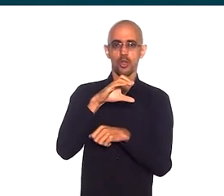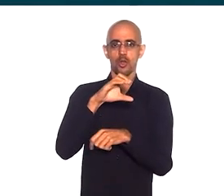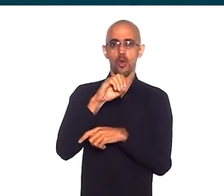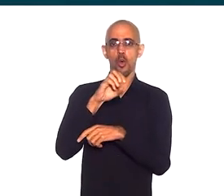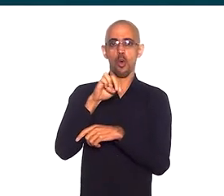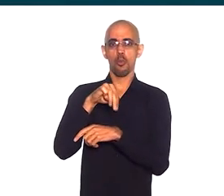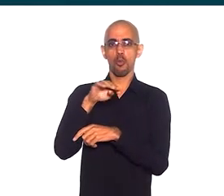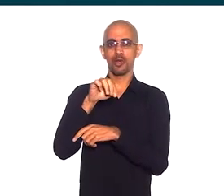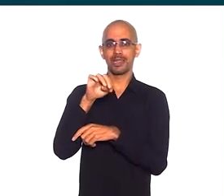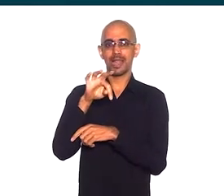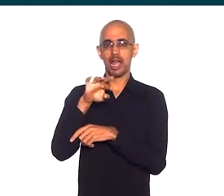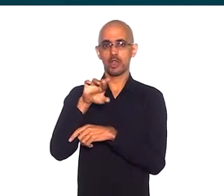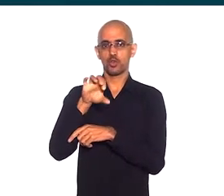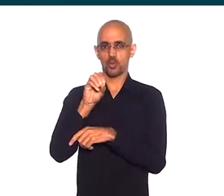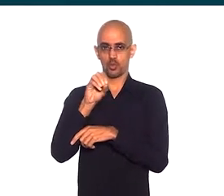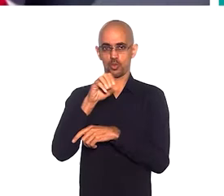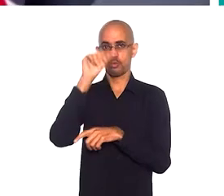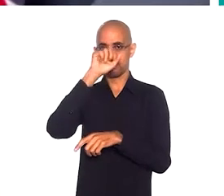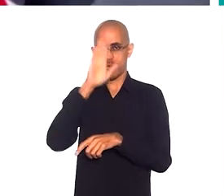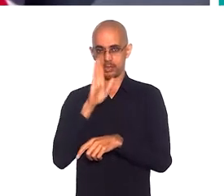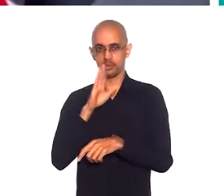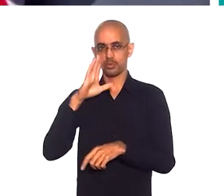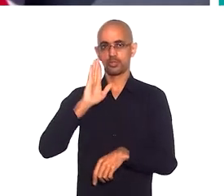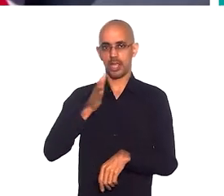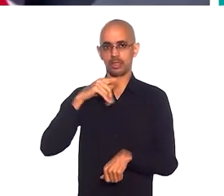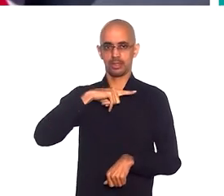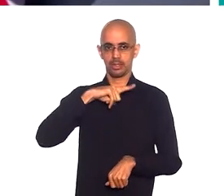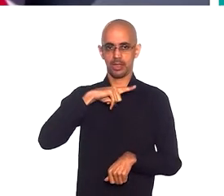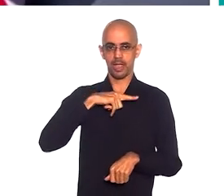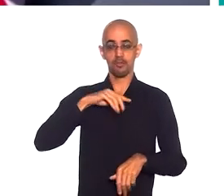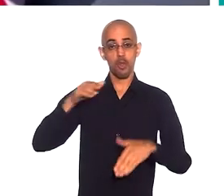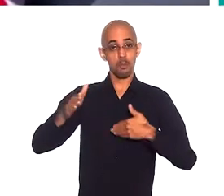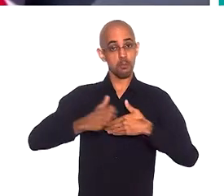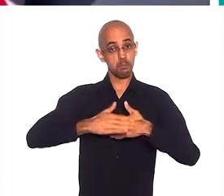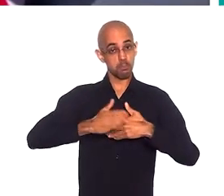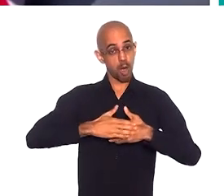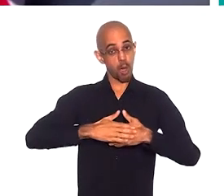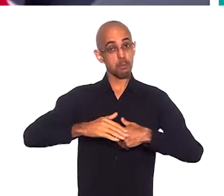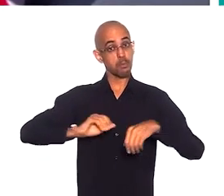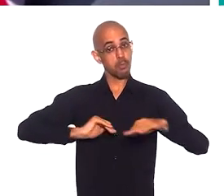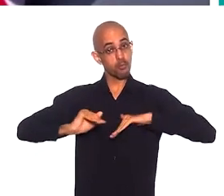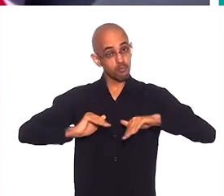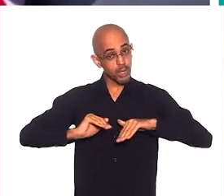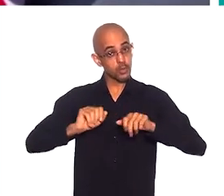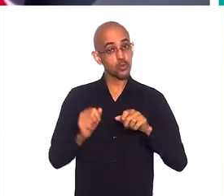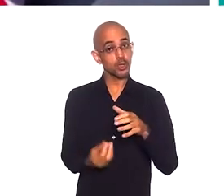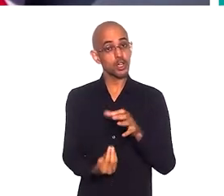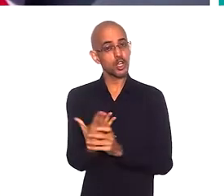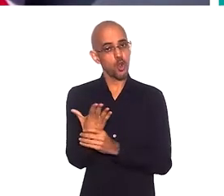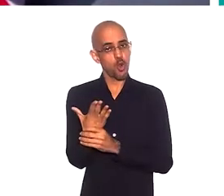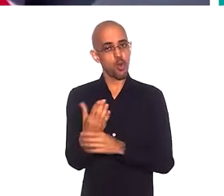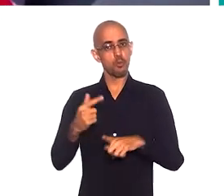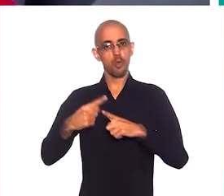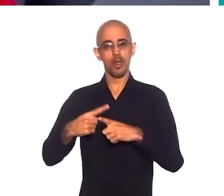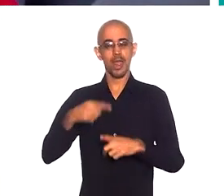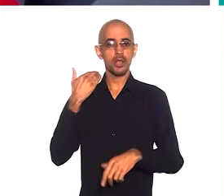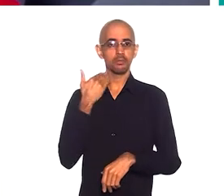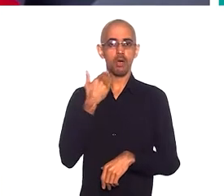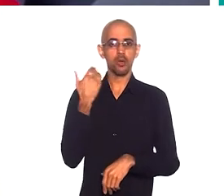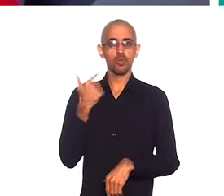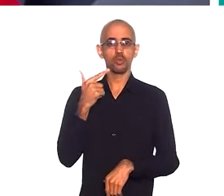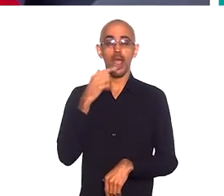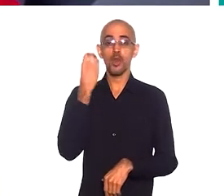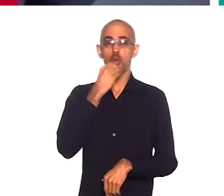comunitários foram criados pelo próprio movimento da economia solidária. Porque nesses bancos, eles não têm